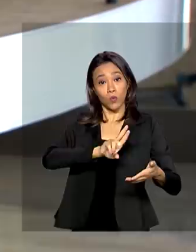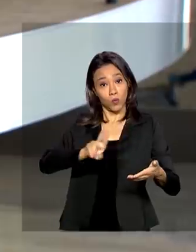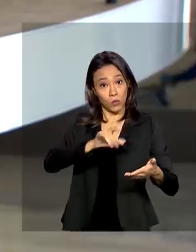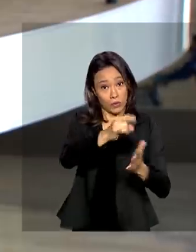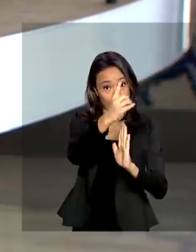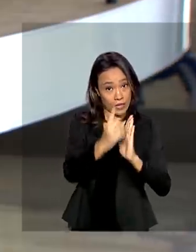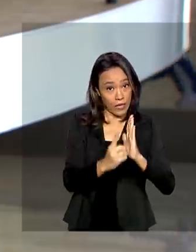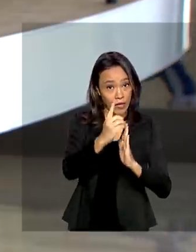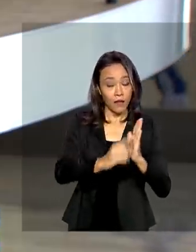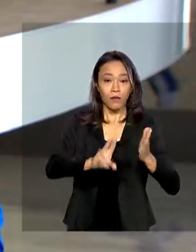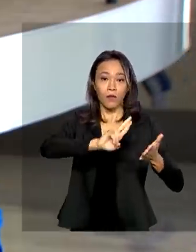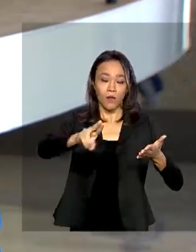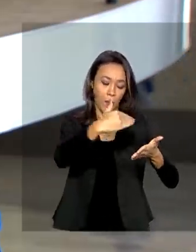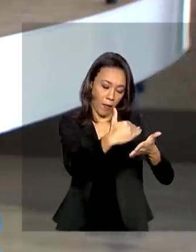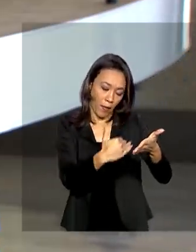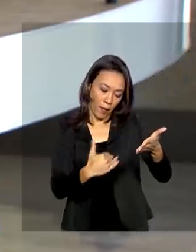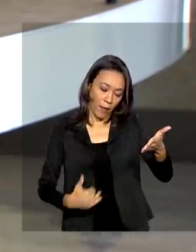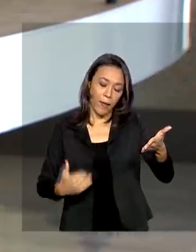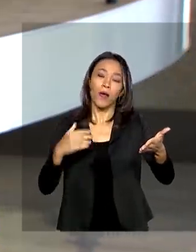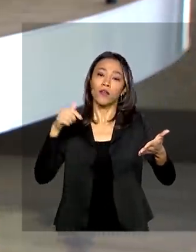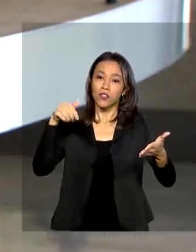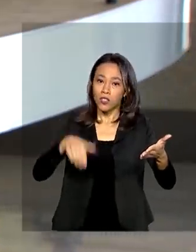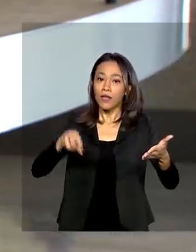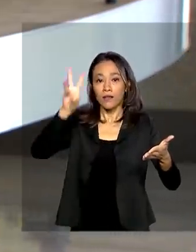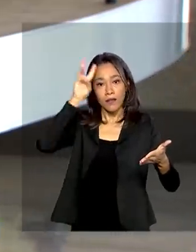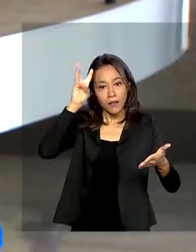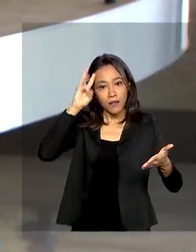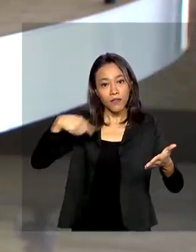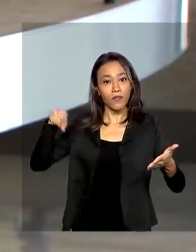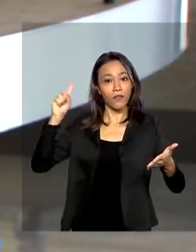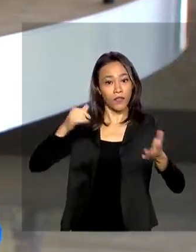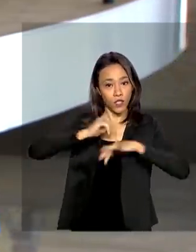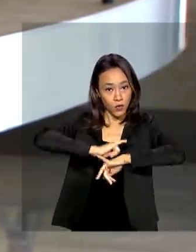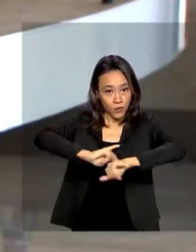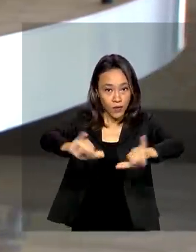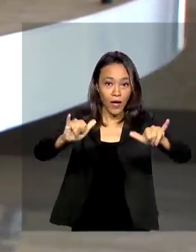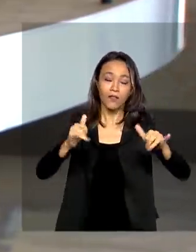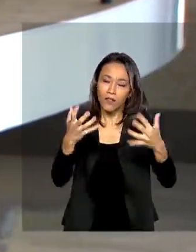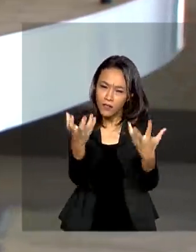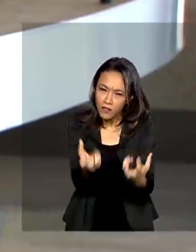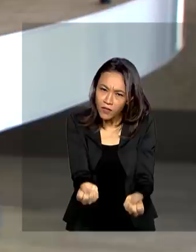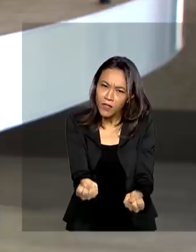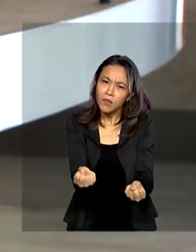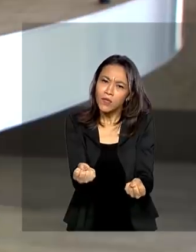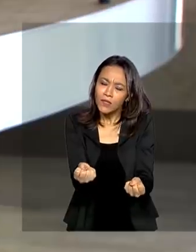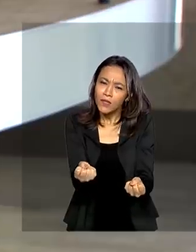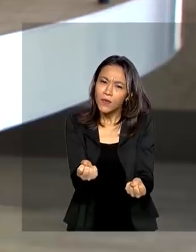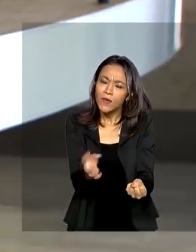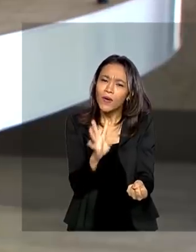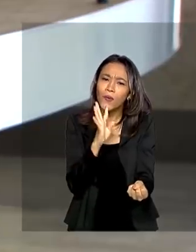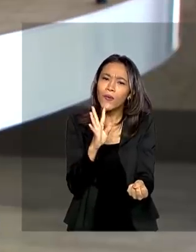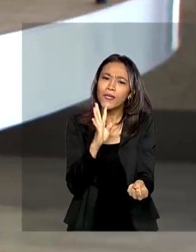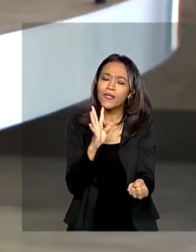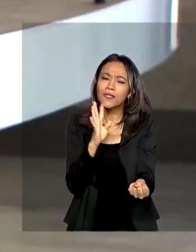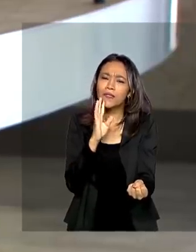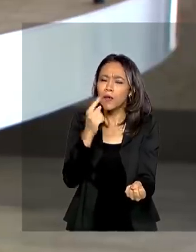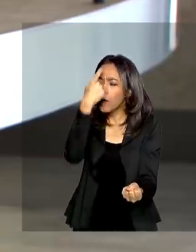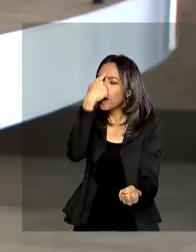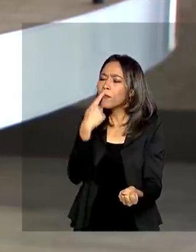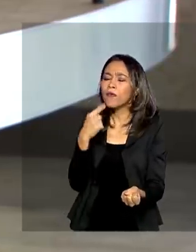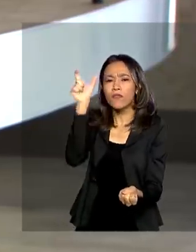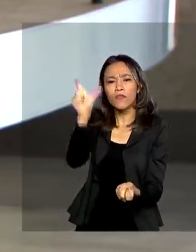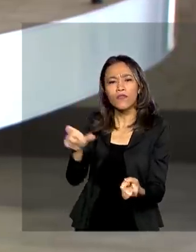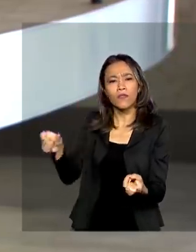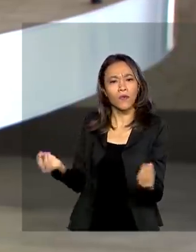publicados no Diário Oficial da União desta terça-feira. E agora a gente vai conhecer um pouquinho mais do perfil dos ministros.